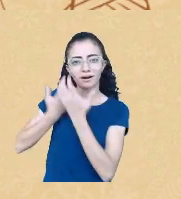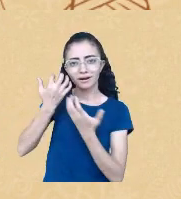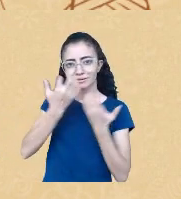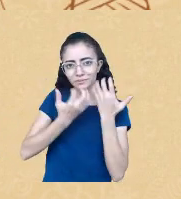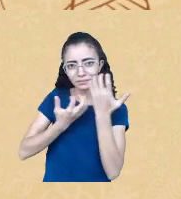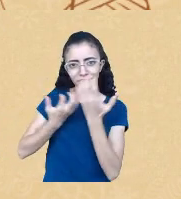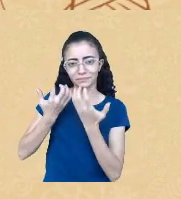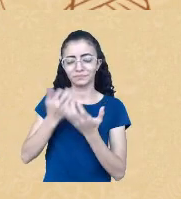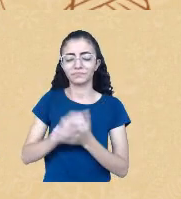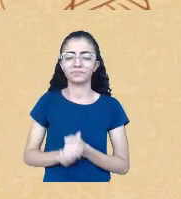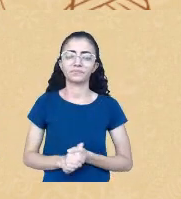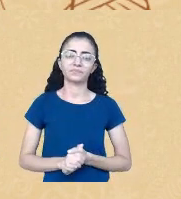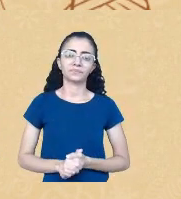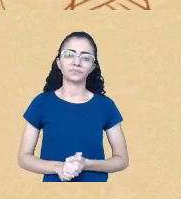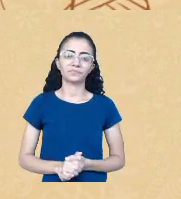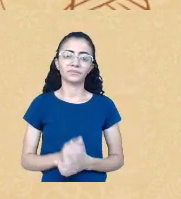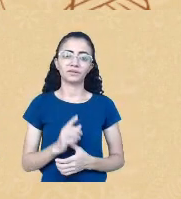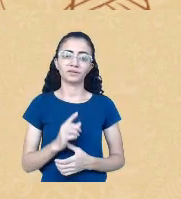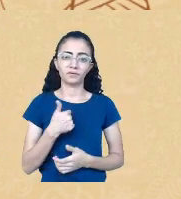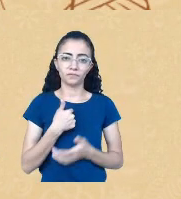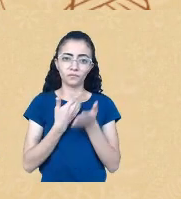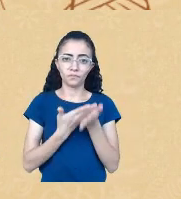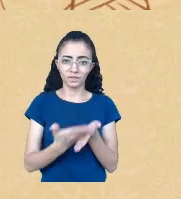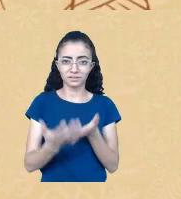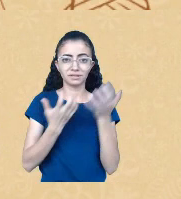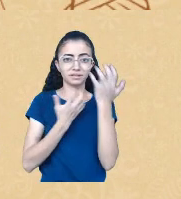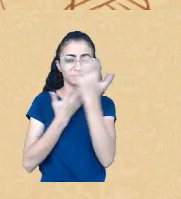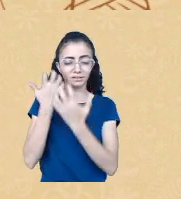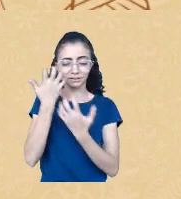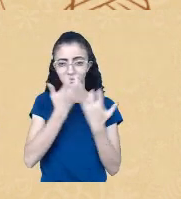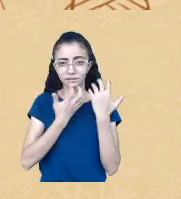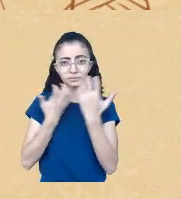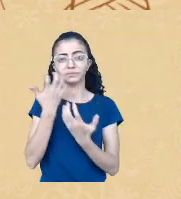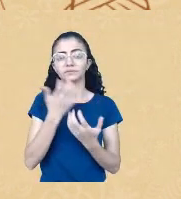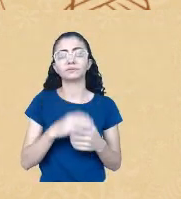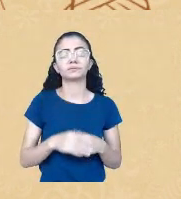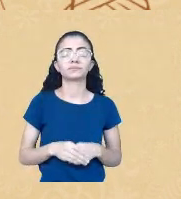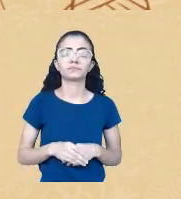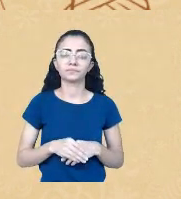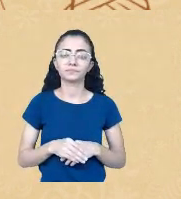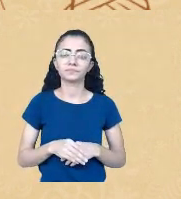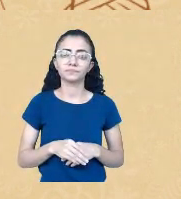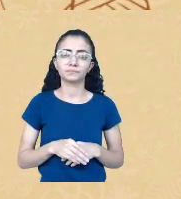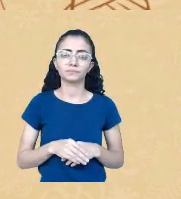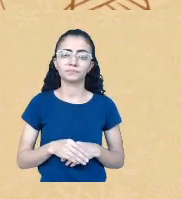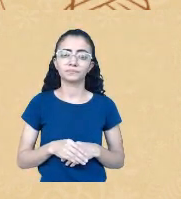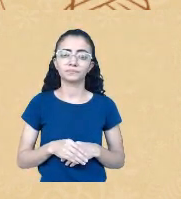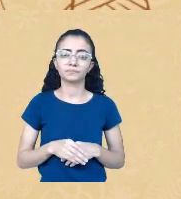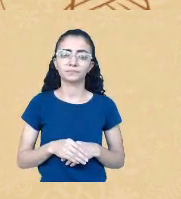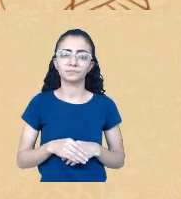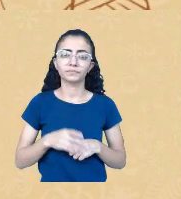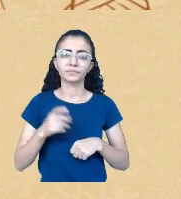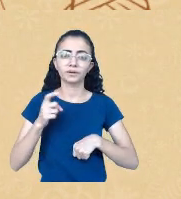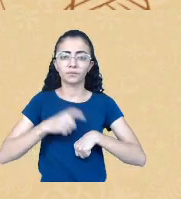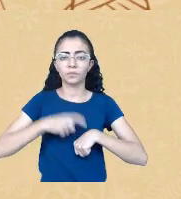canto, né, para a gente iniciar aqui com com esse momento também, né.